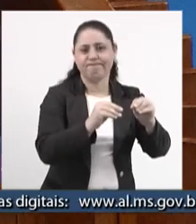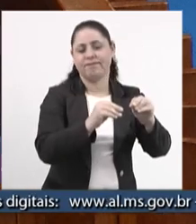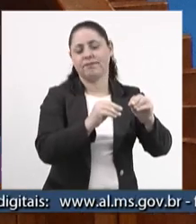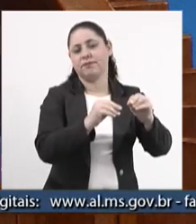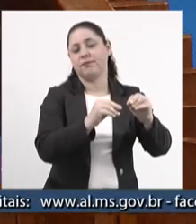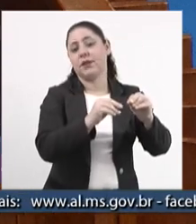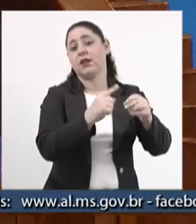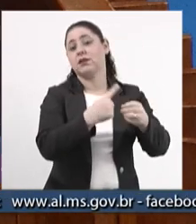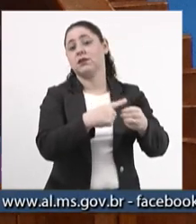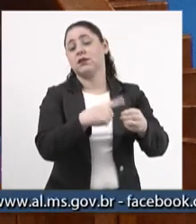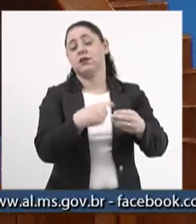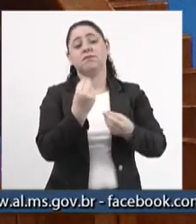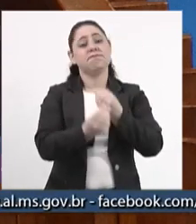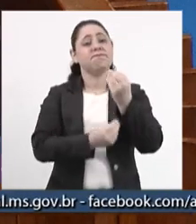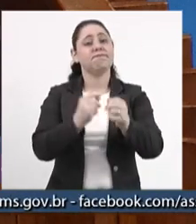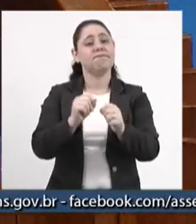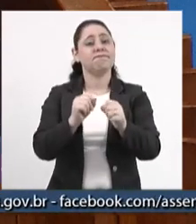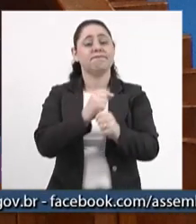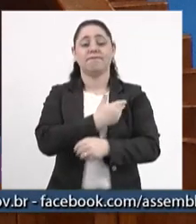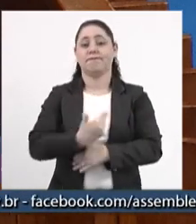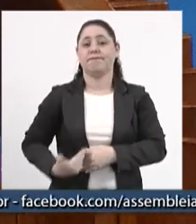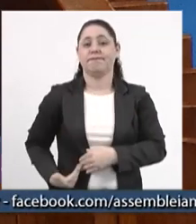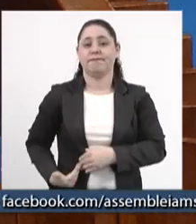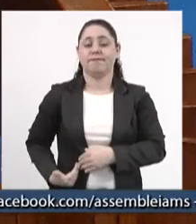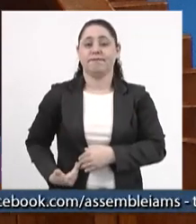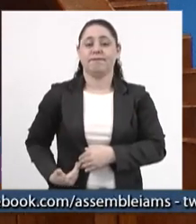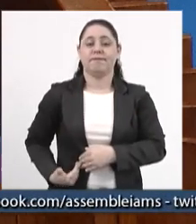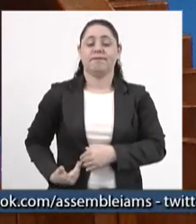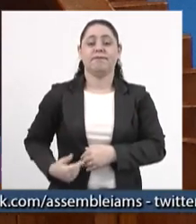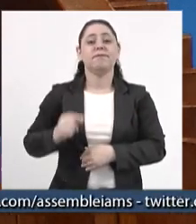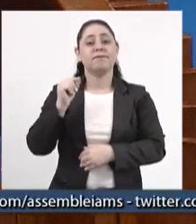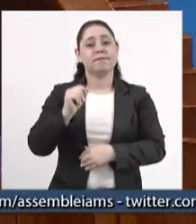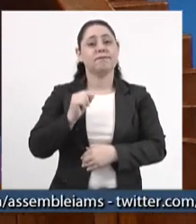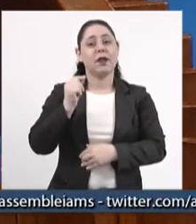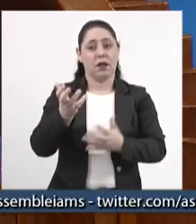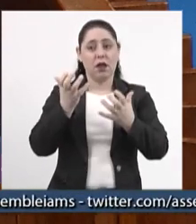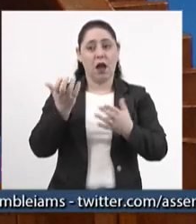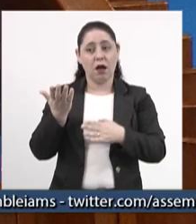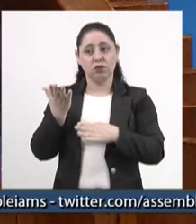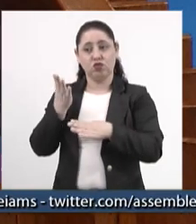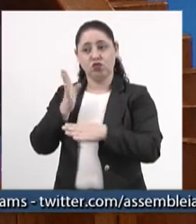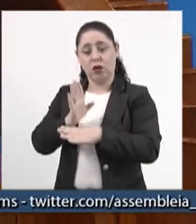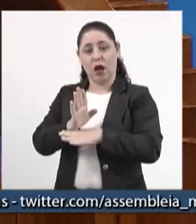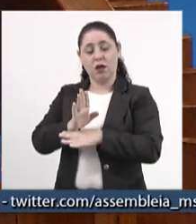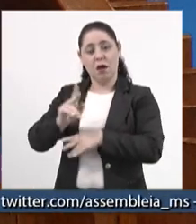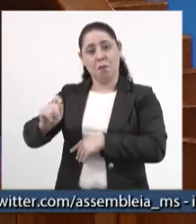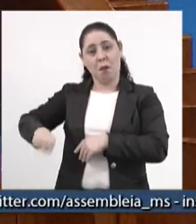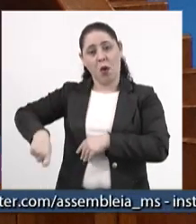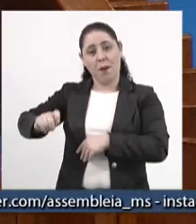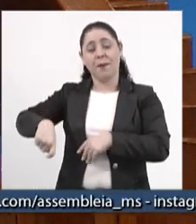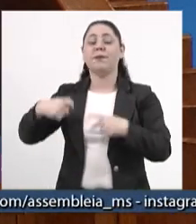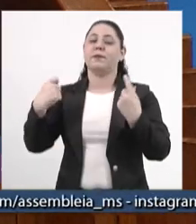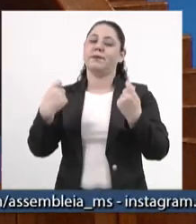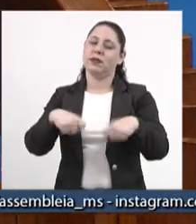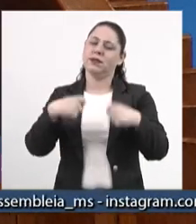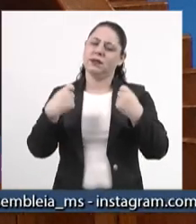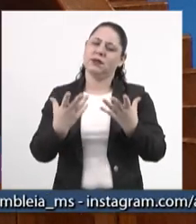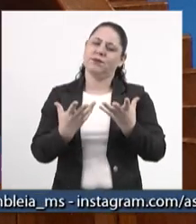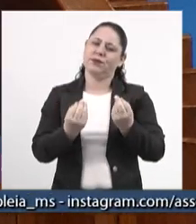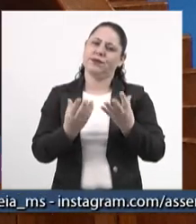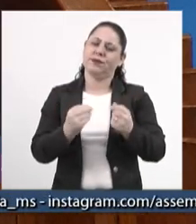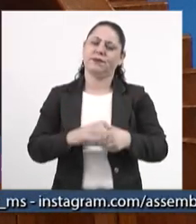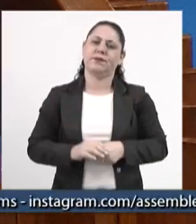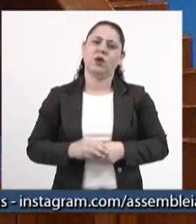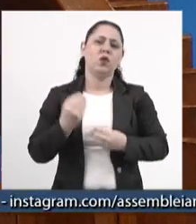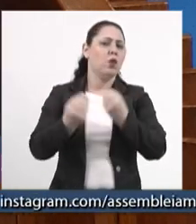Como é que vai fazer esse governador que quiser ajudar Porto Murtinho, que precisa? Como é